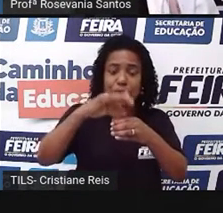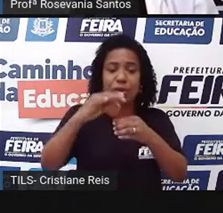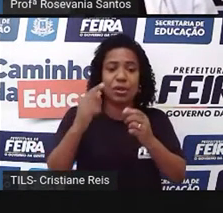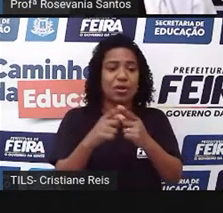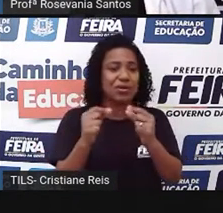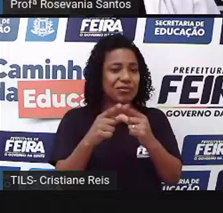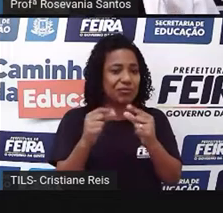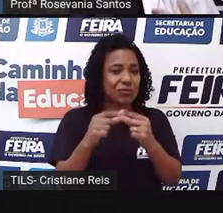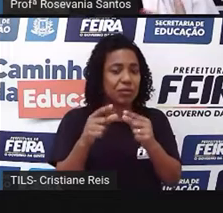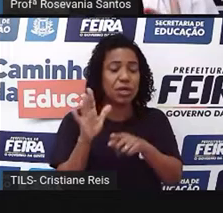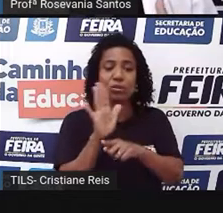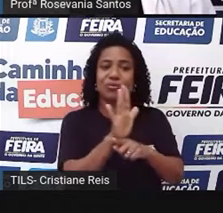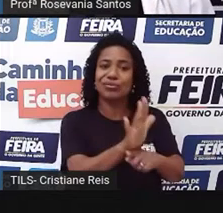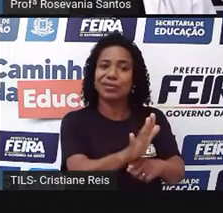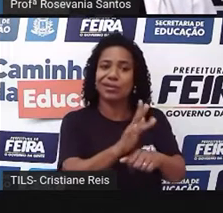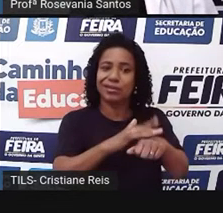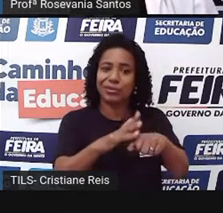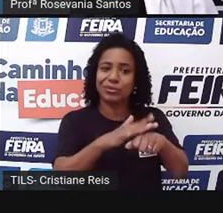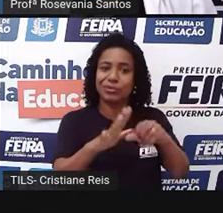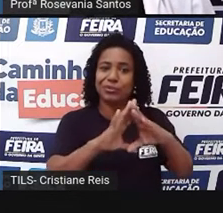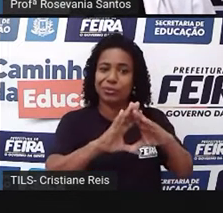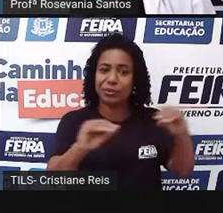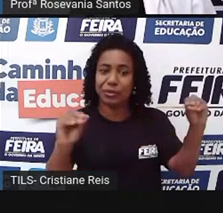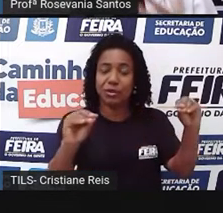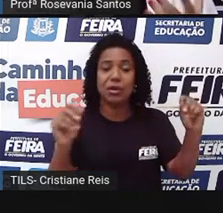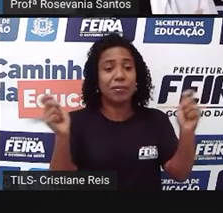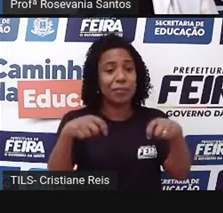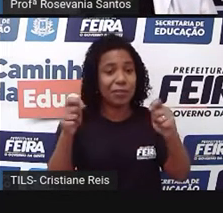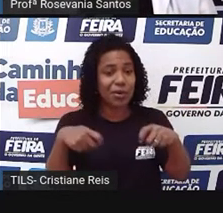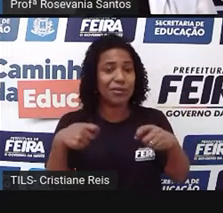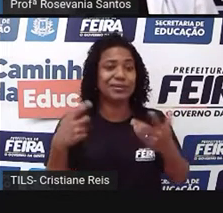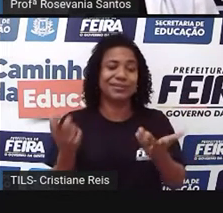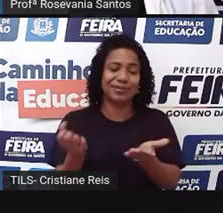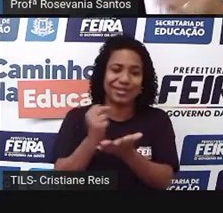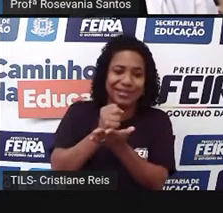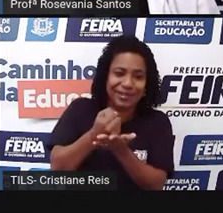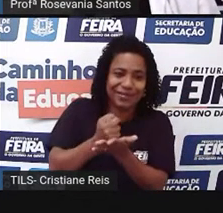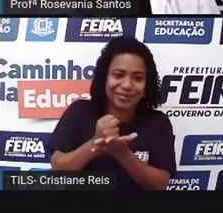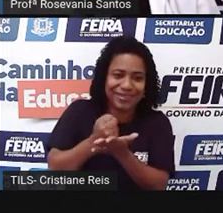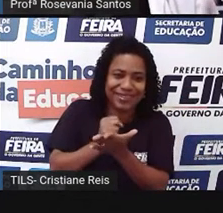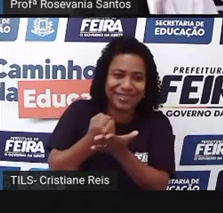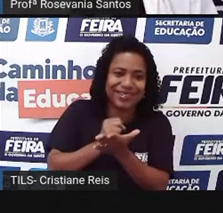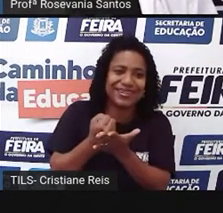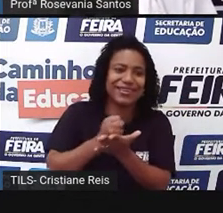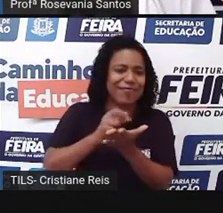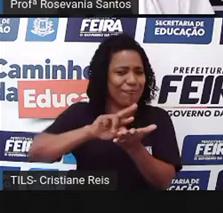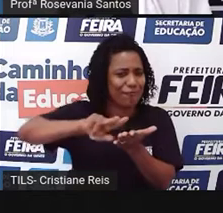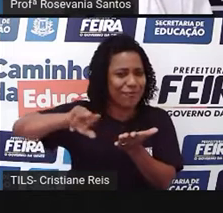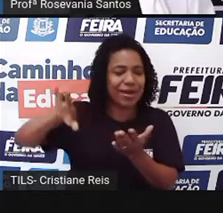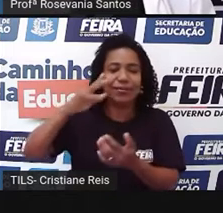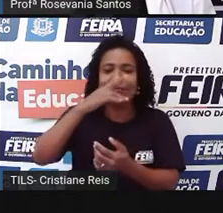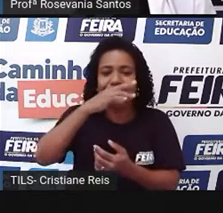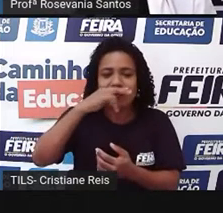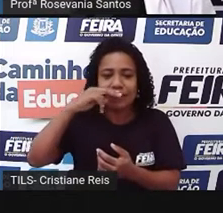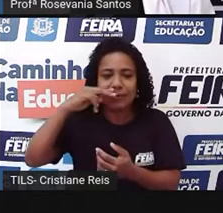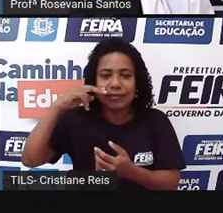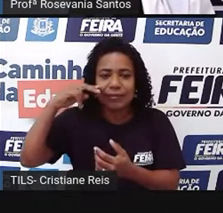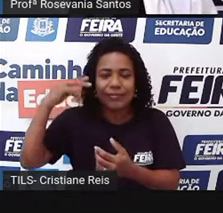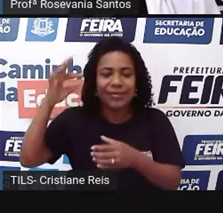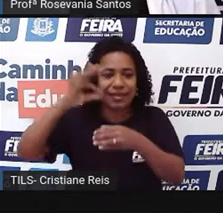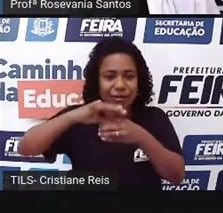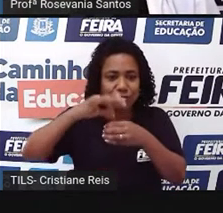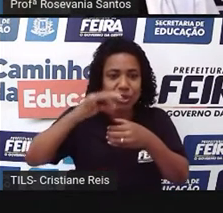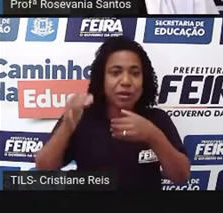gente usa mesmo, né, para temperar, como alecrim, hortelã, que serve tanto pra chá, como pra temperar, né, os